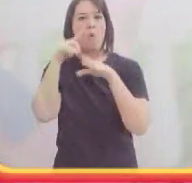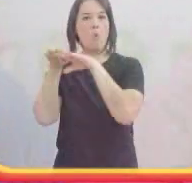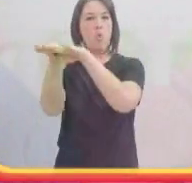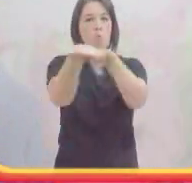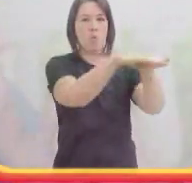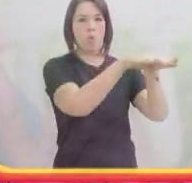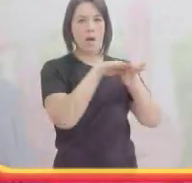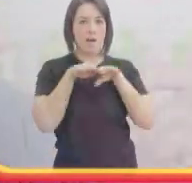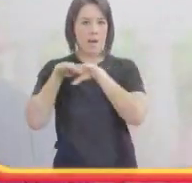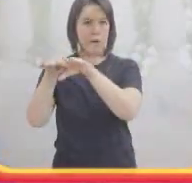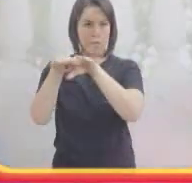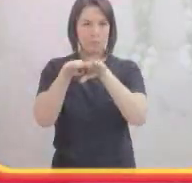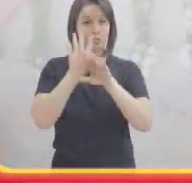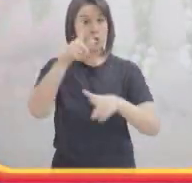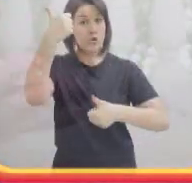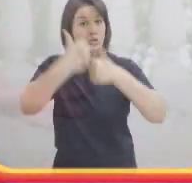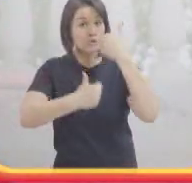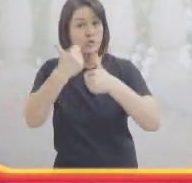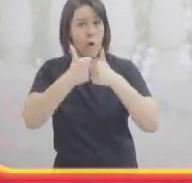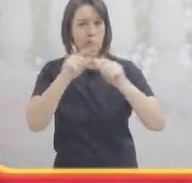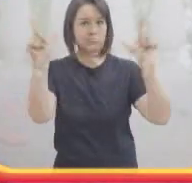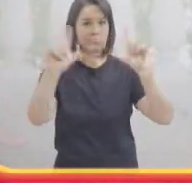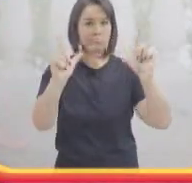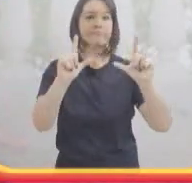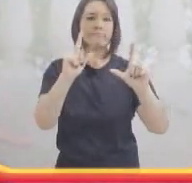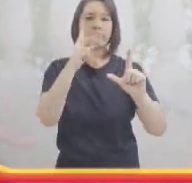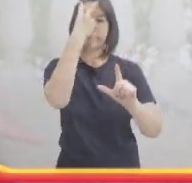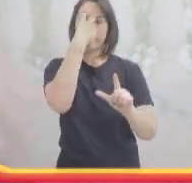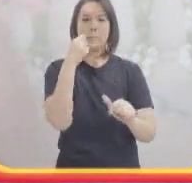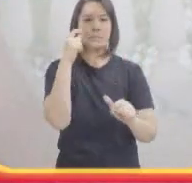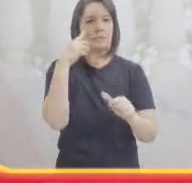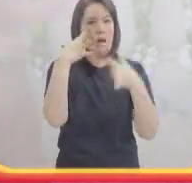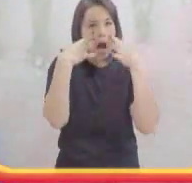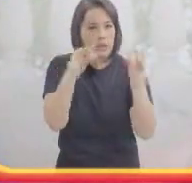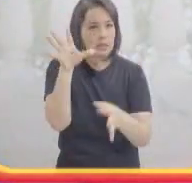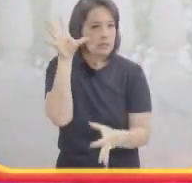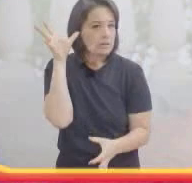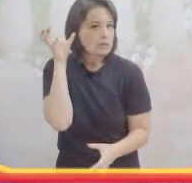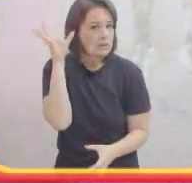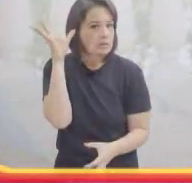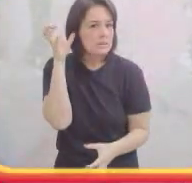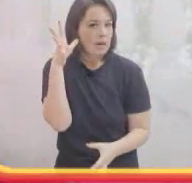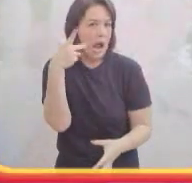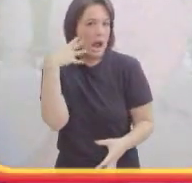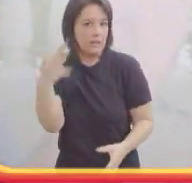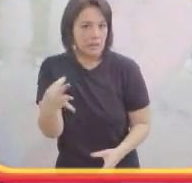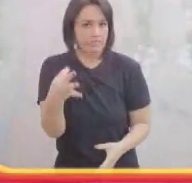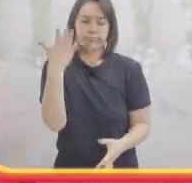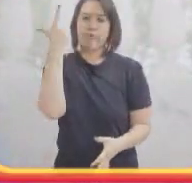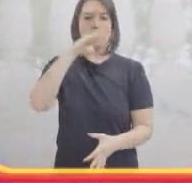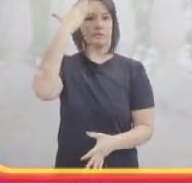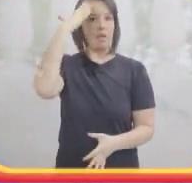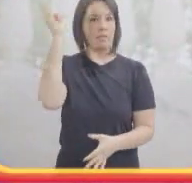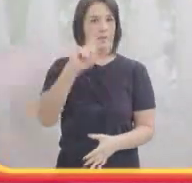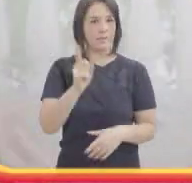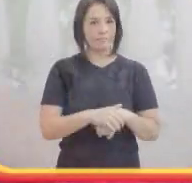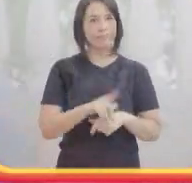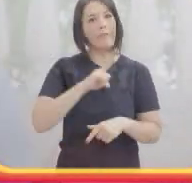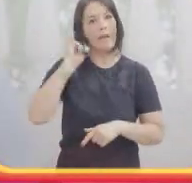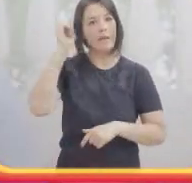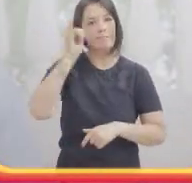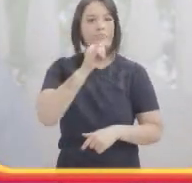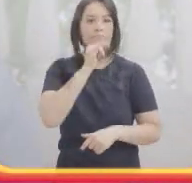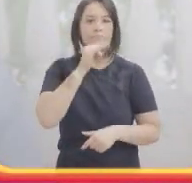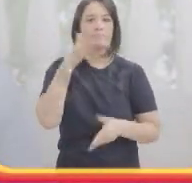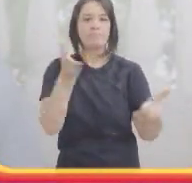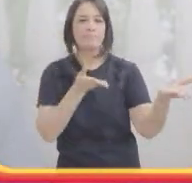de igual pra igual com todo mundo, entendeu? Só que tem jogo que só passa na TV e o cego fica prestando atenção e não entende nada. Tem um narrador, por exemplo, quando a